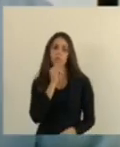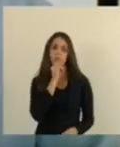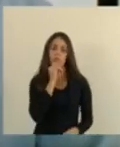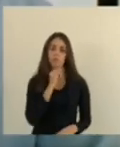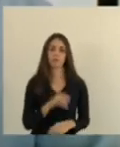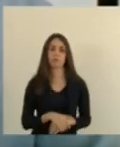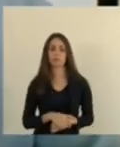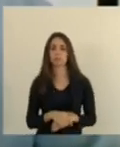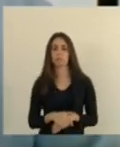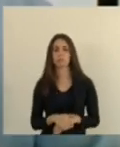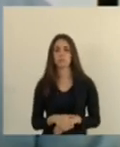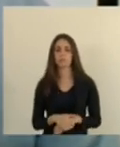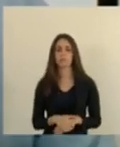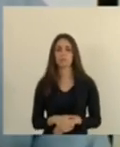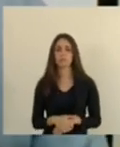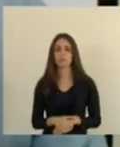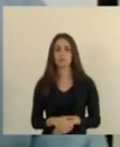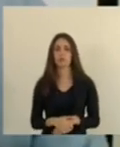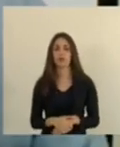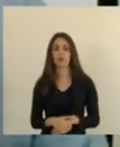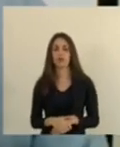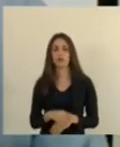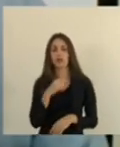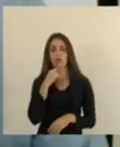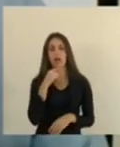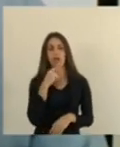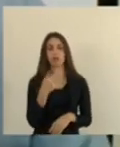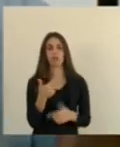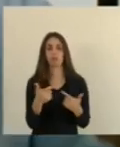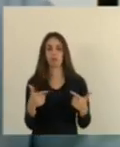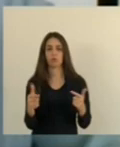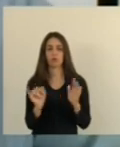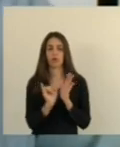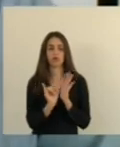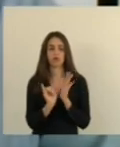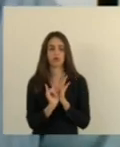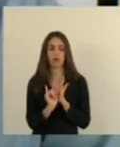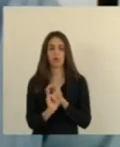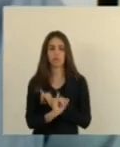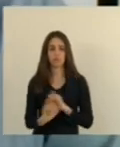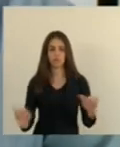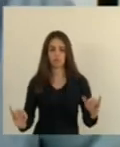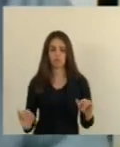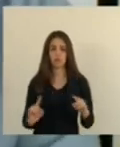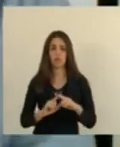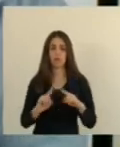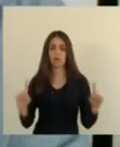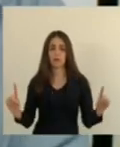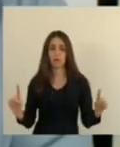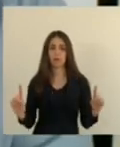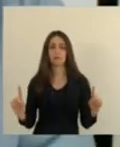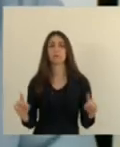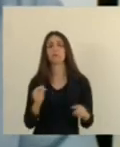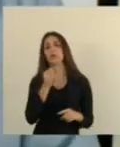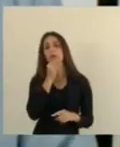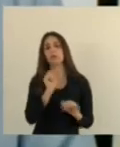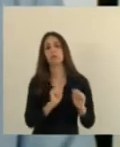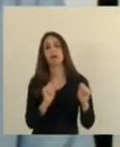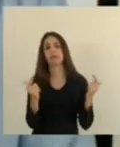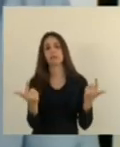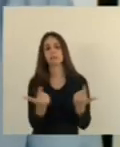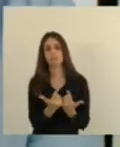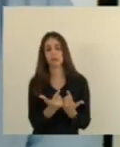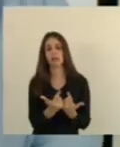mesmo que ainda não seja lançado não seja lançado o edital mas o órgão como a assembleia por exemplo